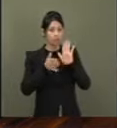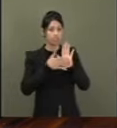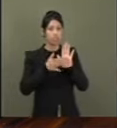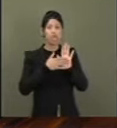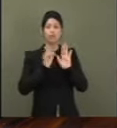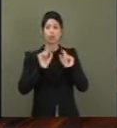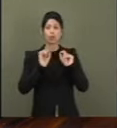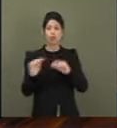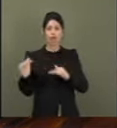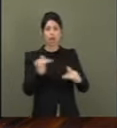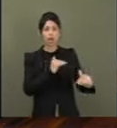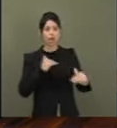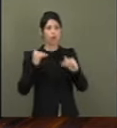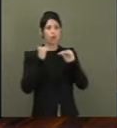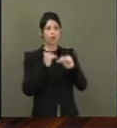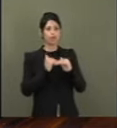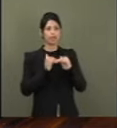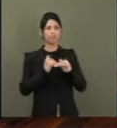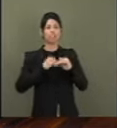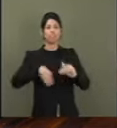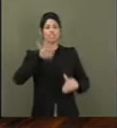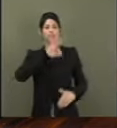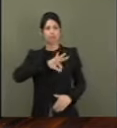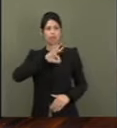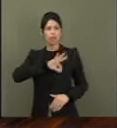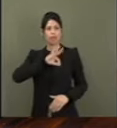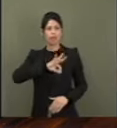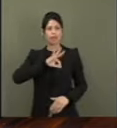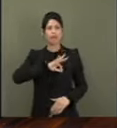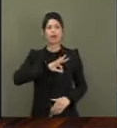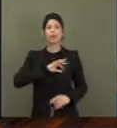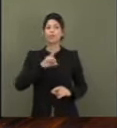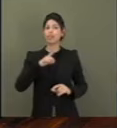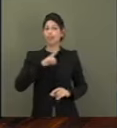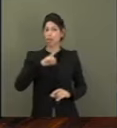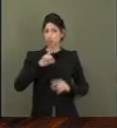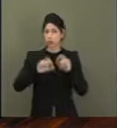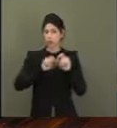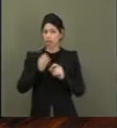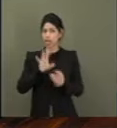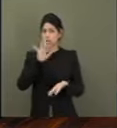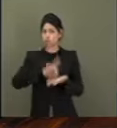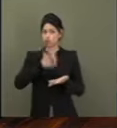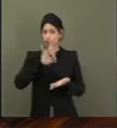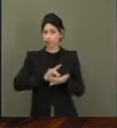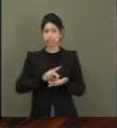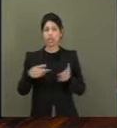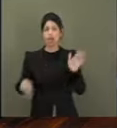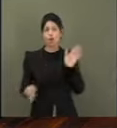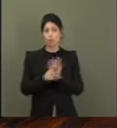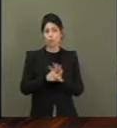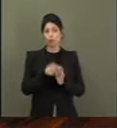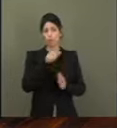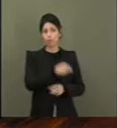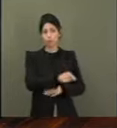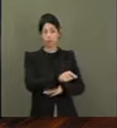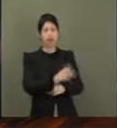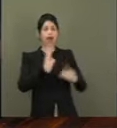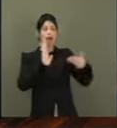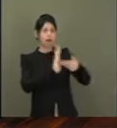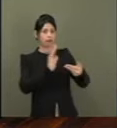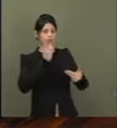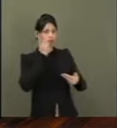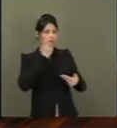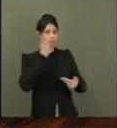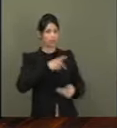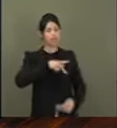da Igualdade Salarial foi relatado na Câmara pela deputada federal Jaque